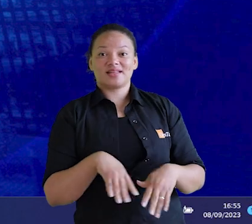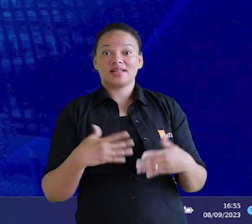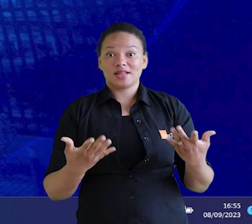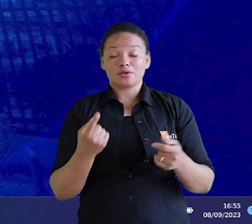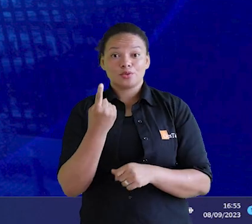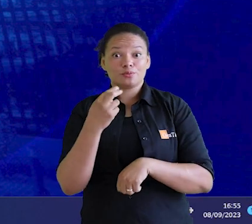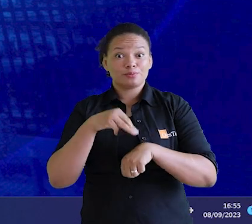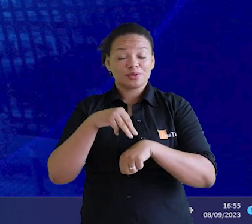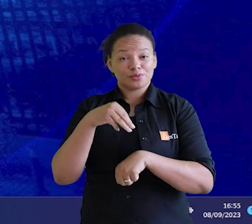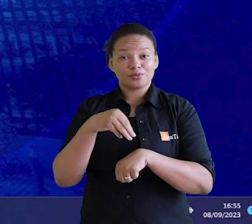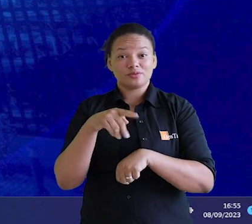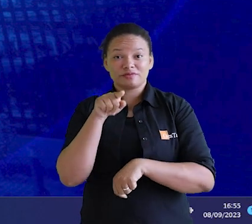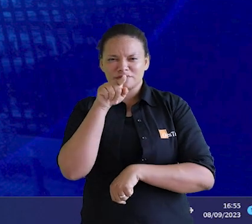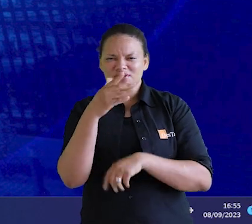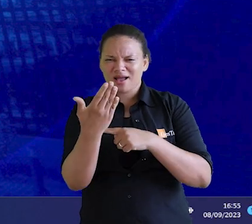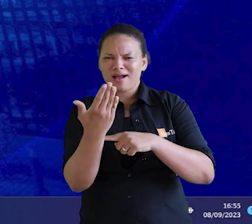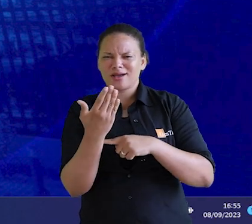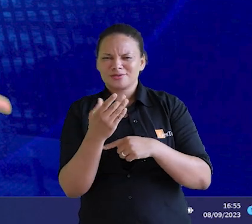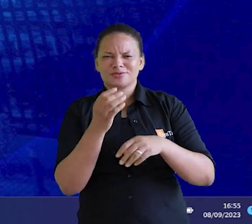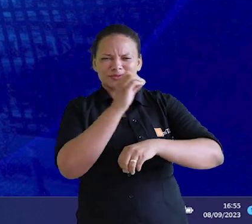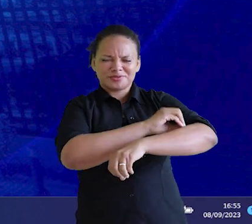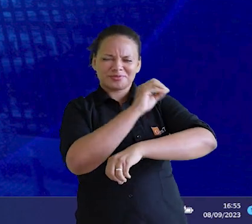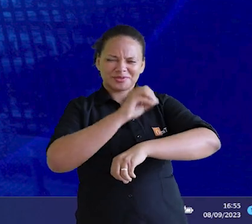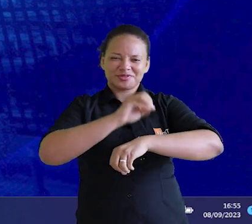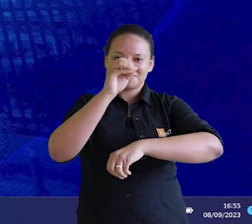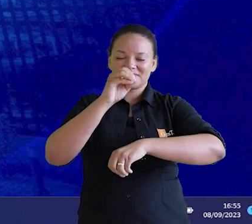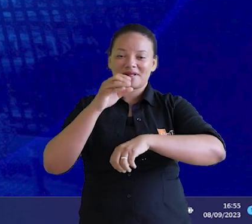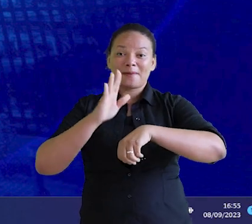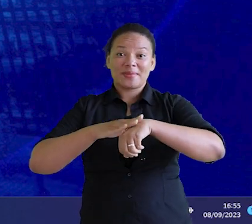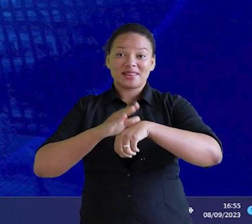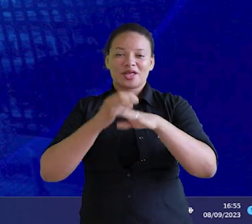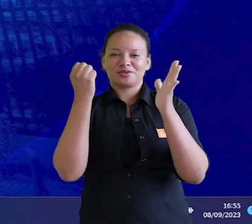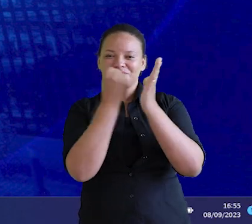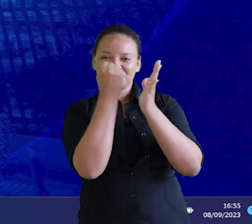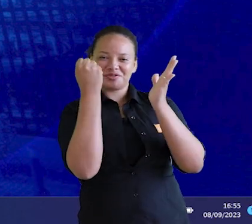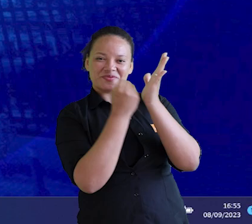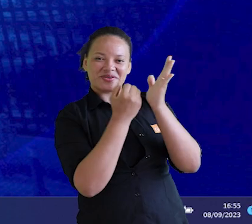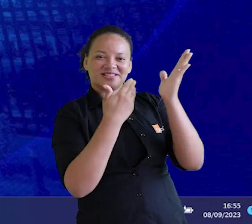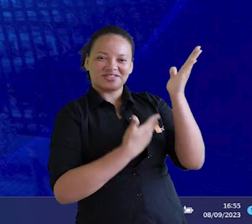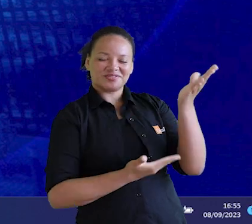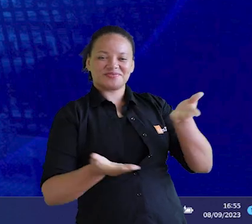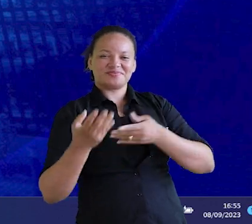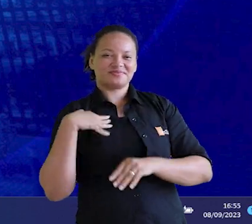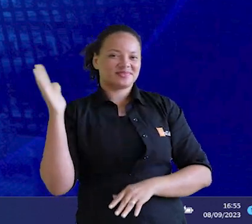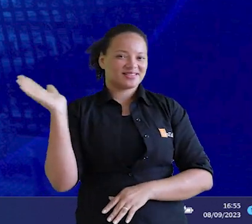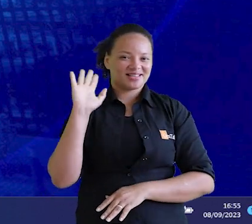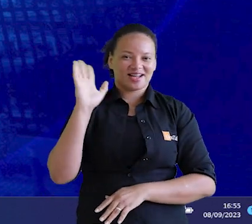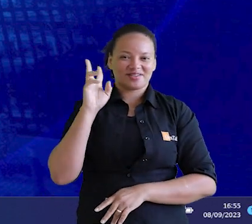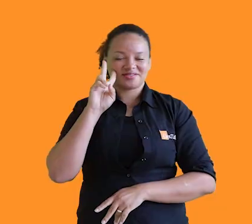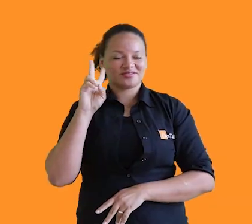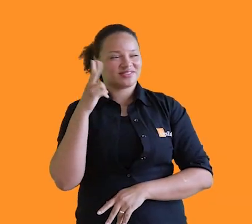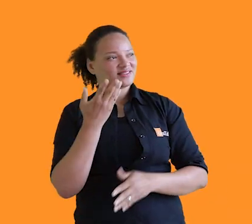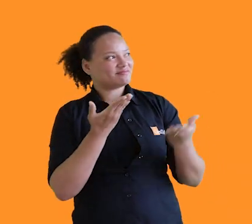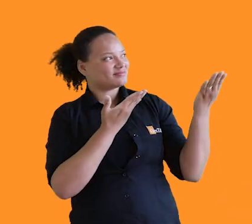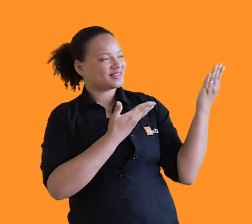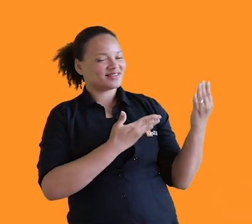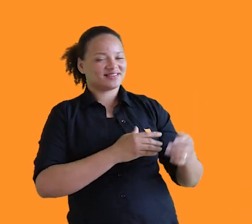E em menos de 1 minuto você ajudou o Tribunal de Justiça de Rondônia a manter a qualidade diamante. Vejo vocês por aqui!